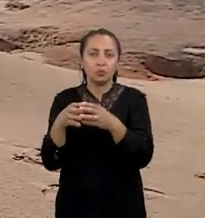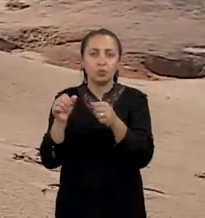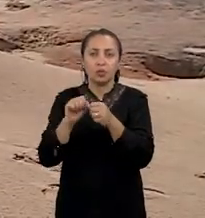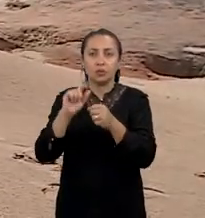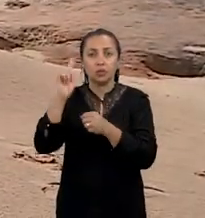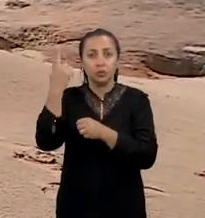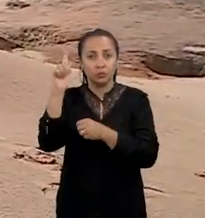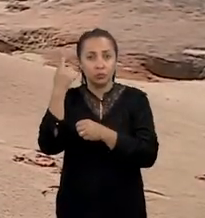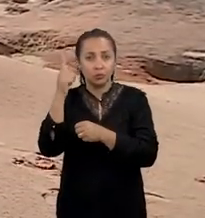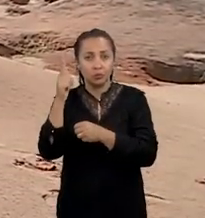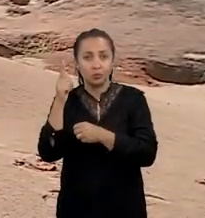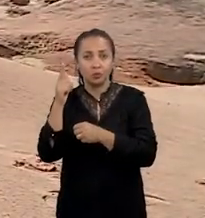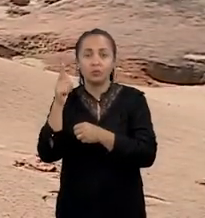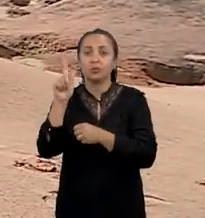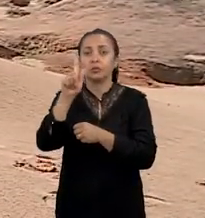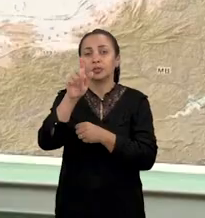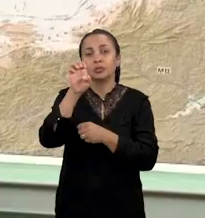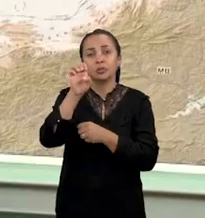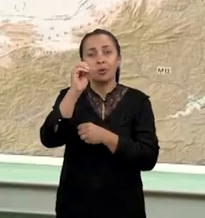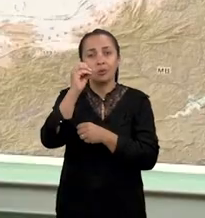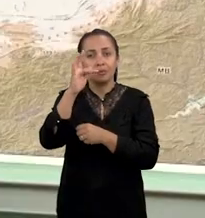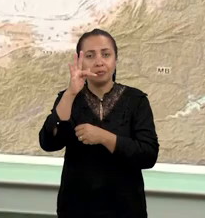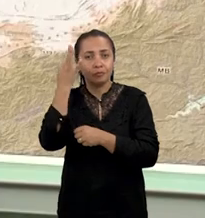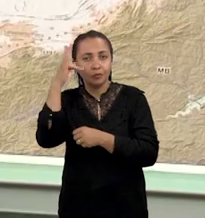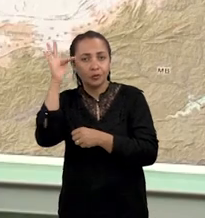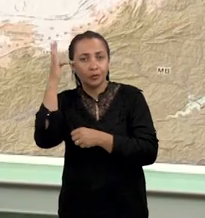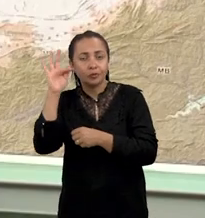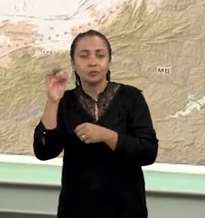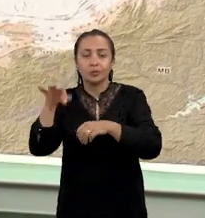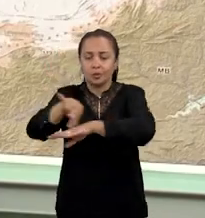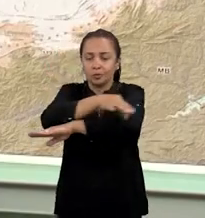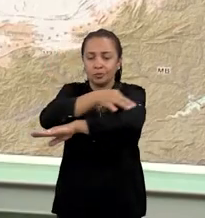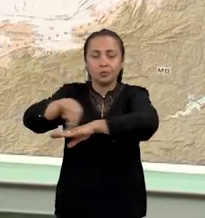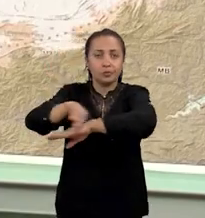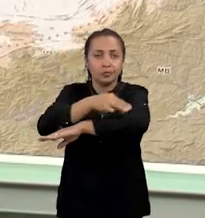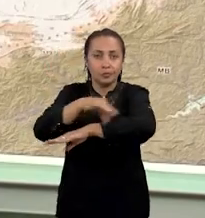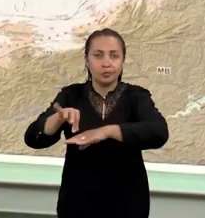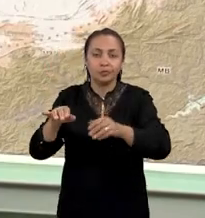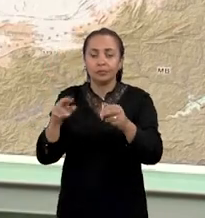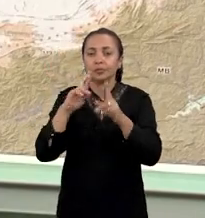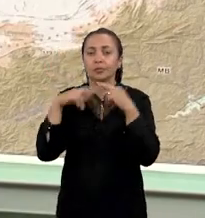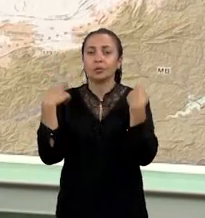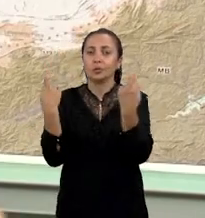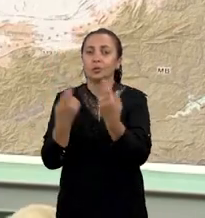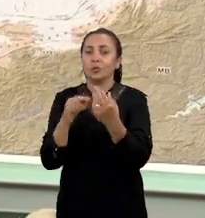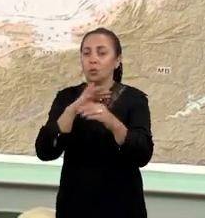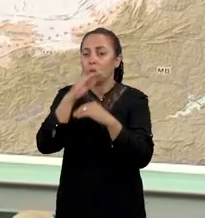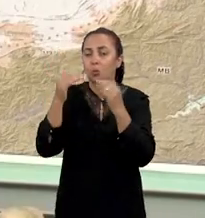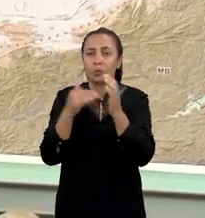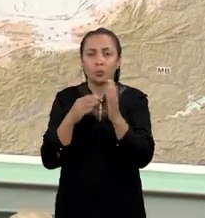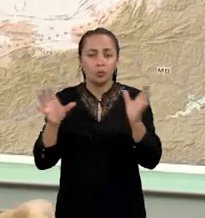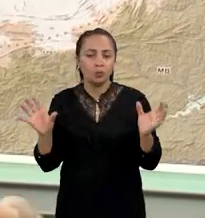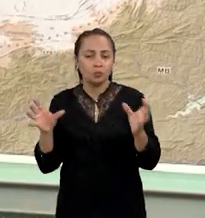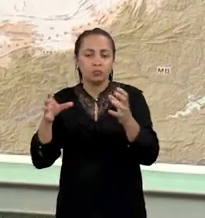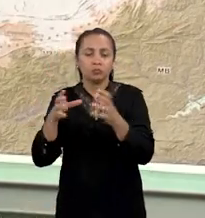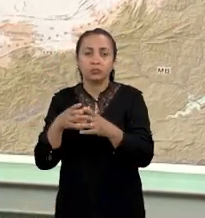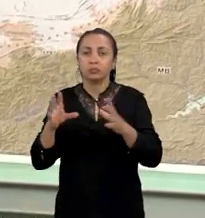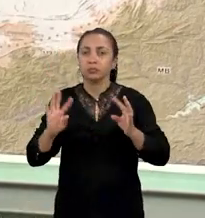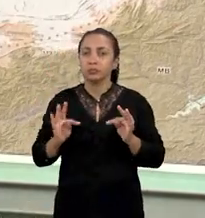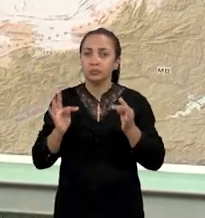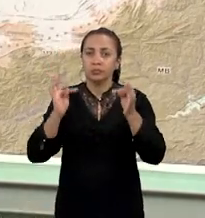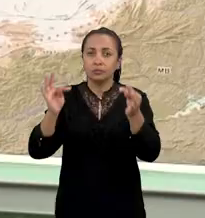por geógrafos, geólogos, geofísicos, engenheiros civis, e reunimos todo o aparato